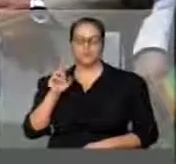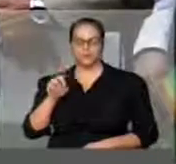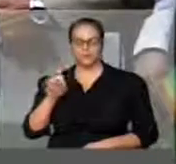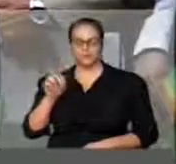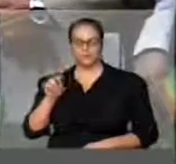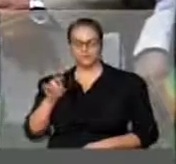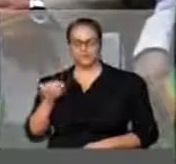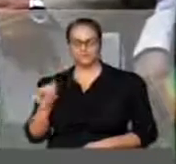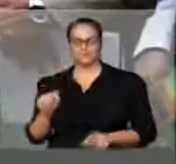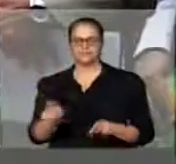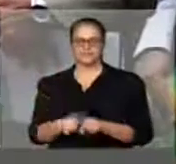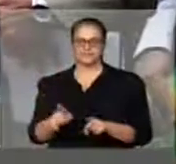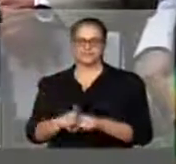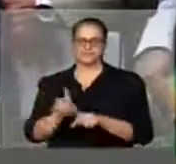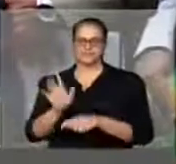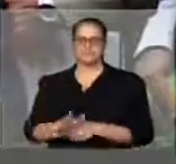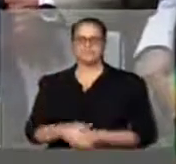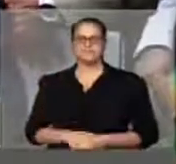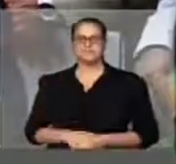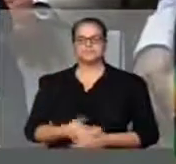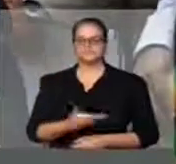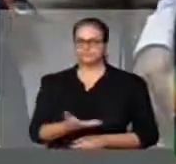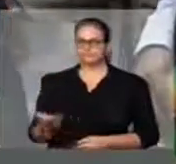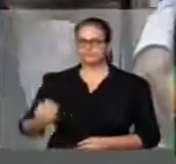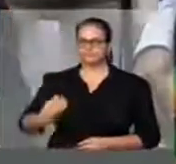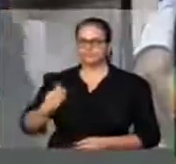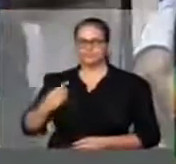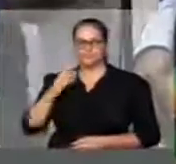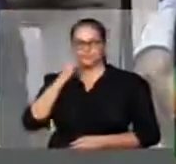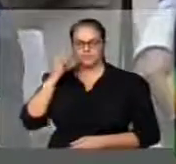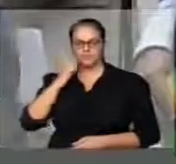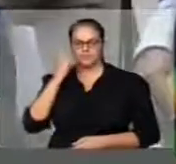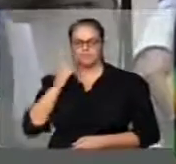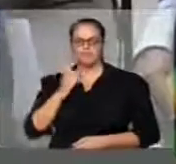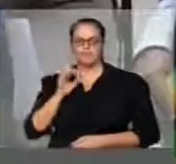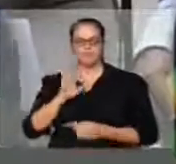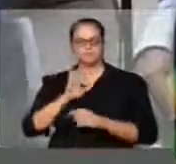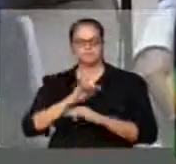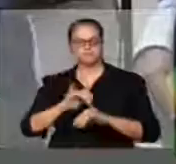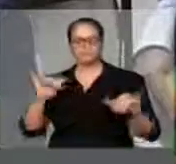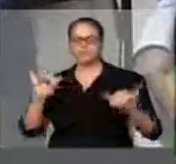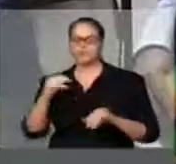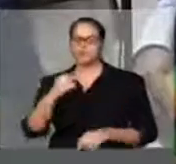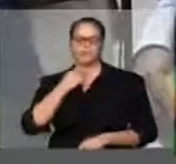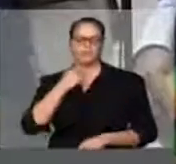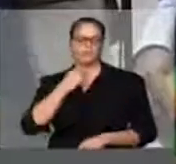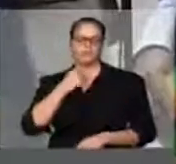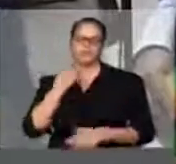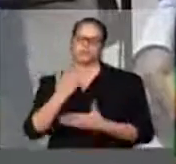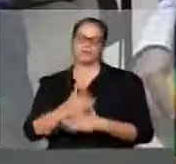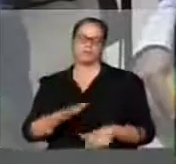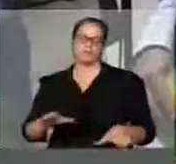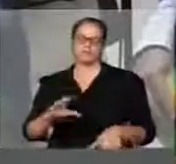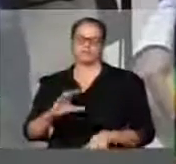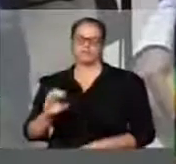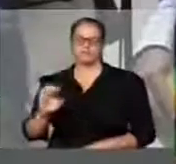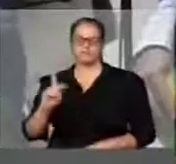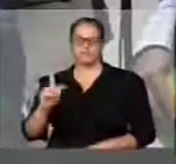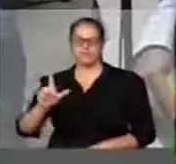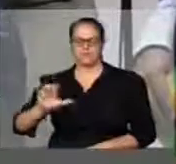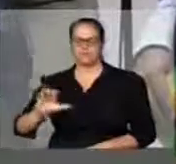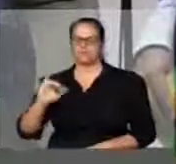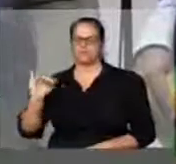Portanto, nós estamos aqui com os deputados do Pará, da Bahia, para dizer que a CEPLAC não pode ser desmontada, não pode ser esvaziada. A CEPLAC é um órgão